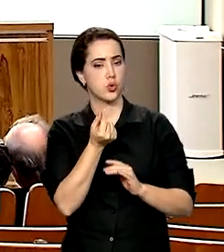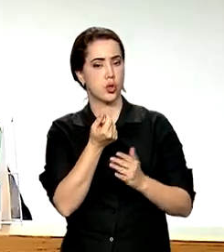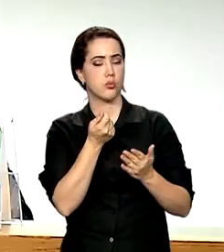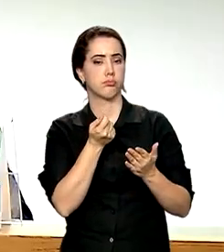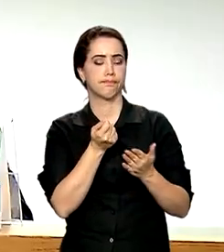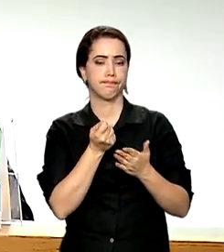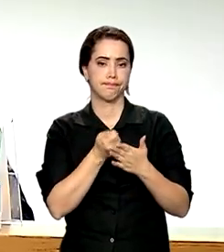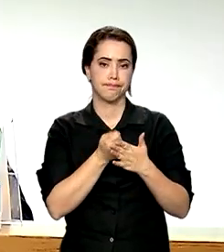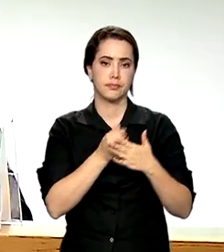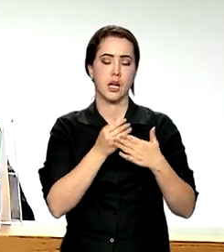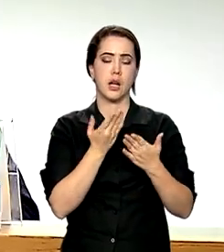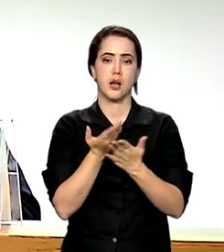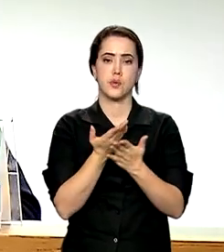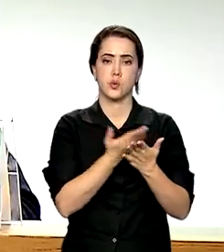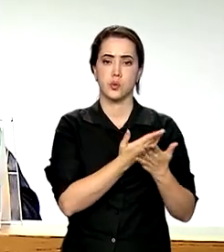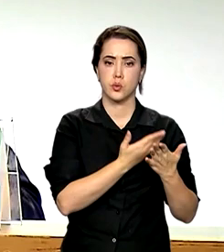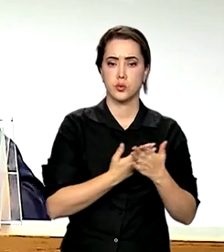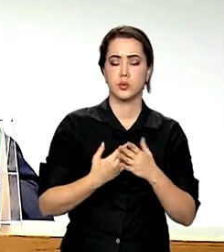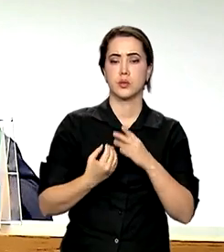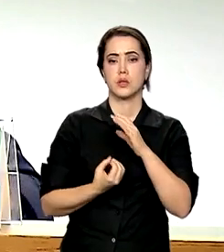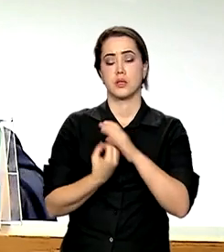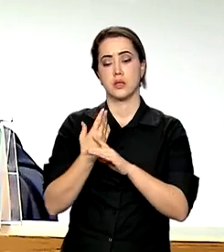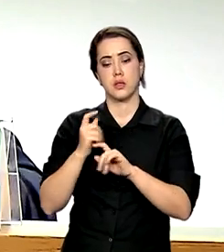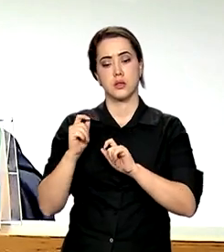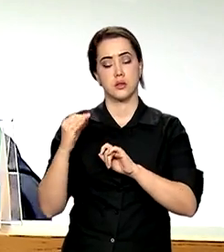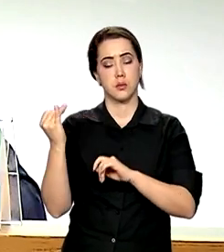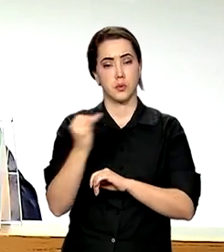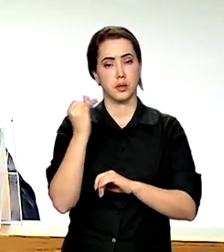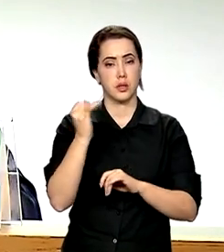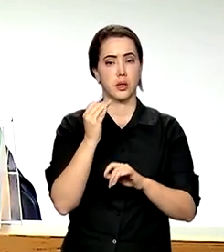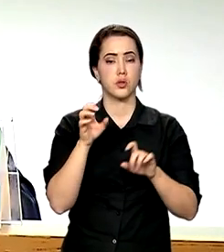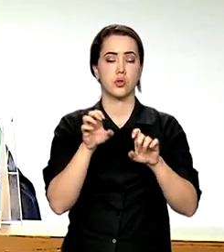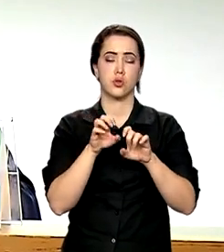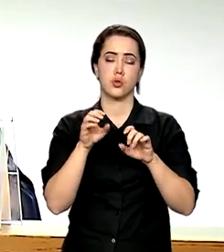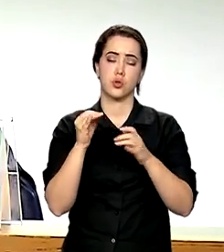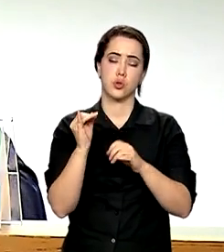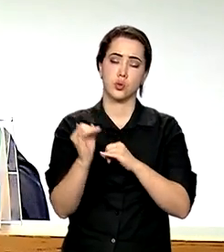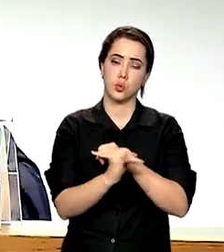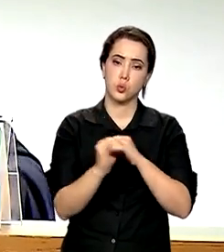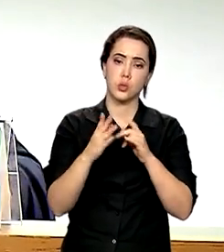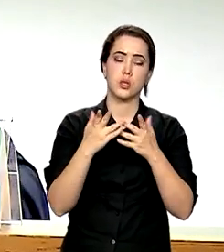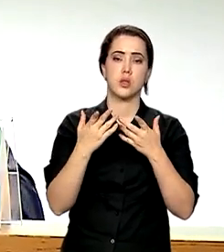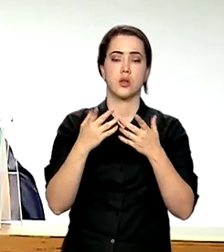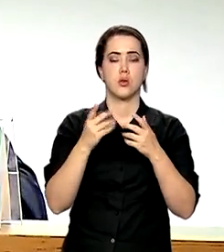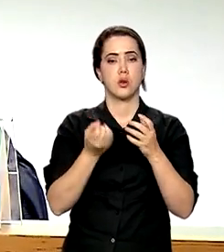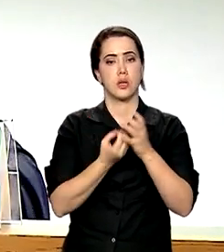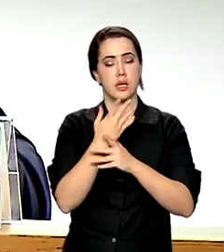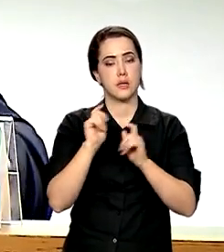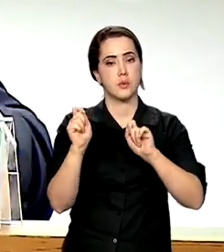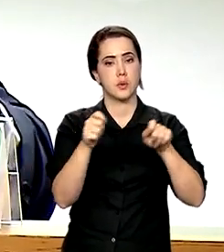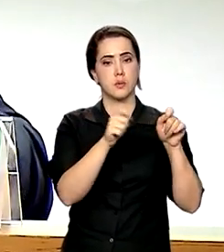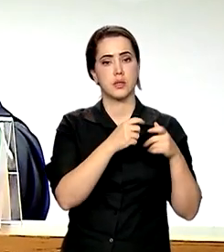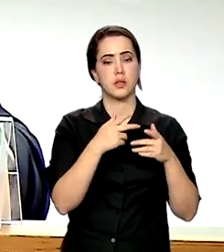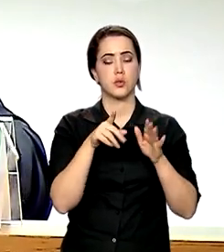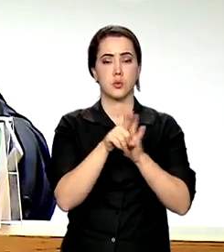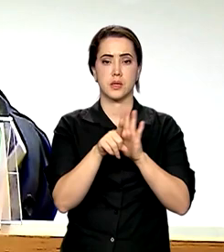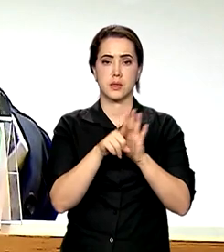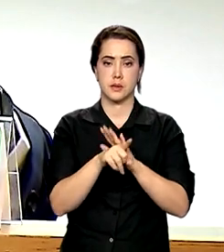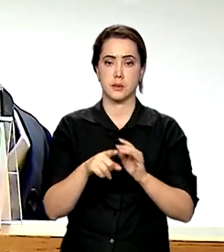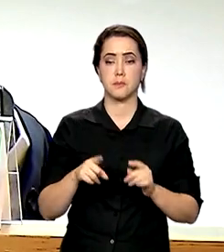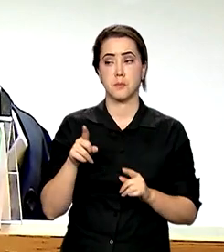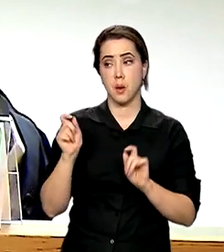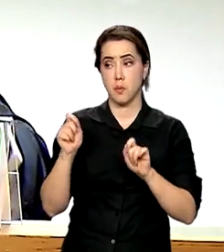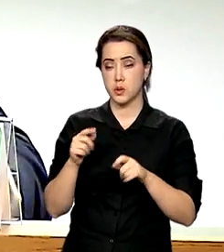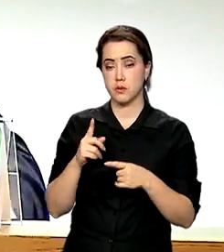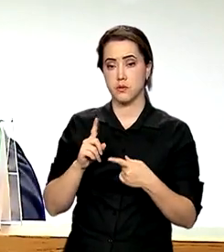ciência e a construção de uma robusta infraestrutura de pesquisa no Brasil. Porque isso só foi possível porque no INPE nós temos